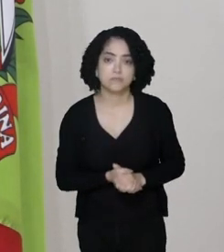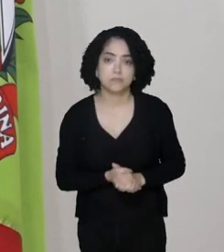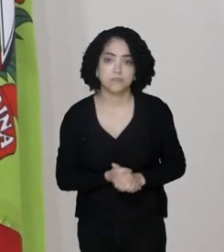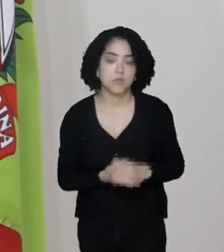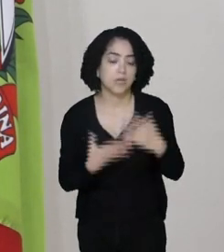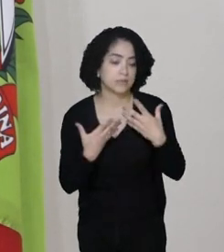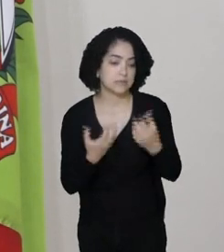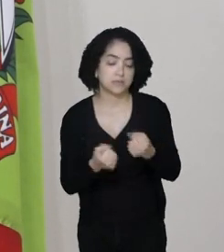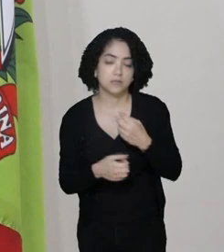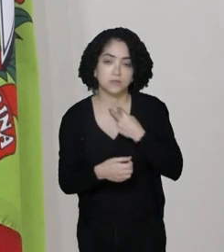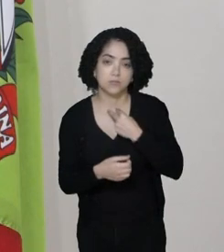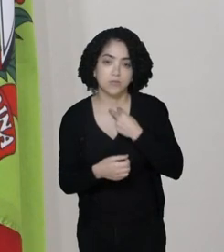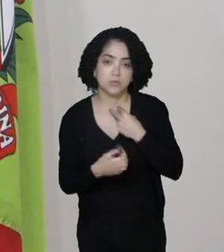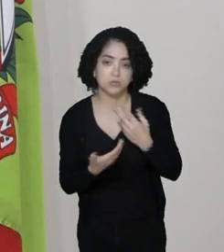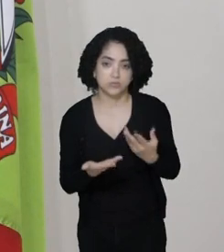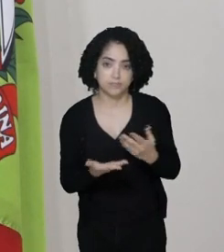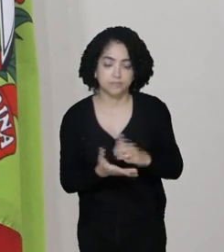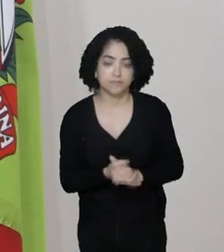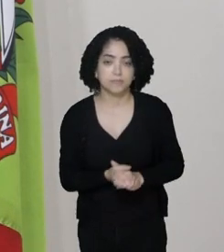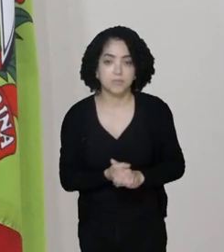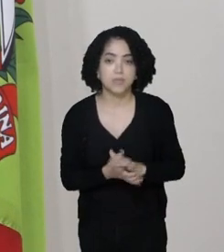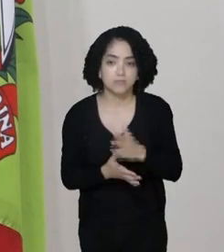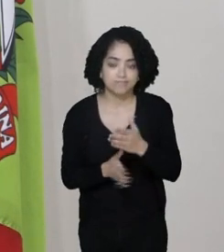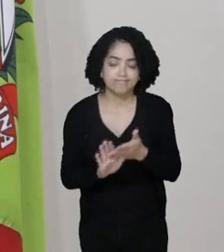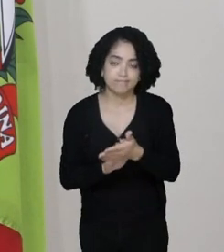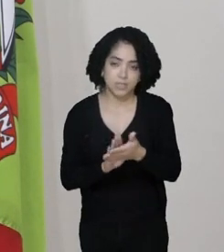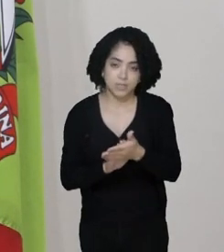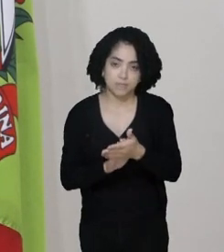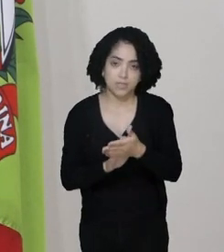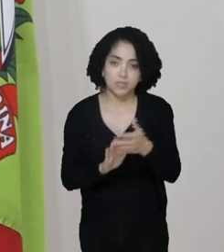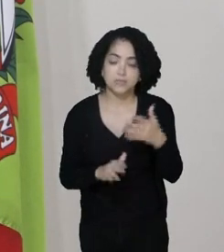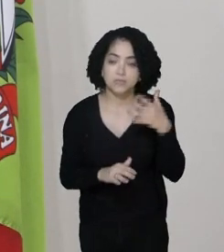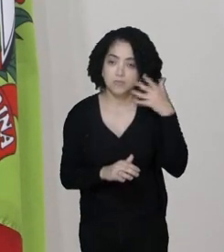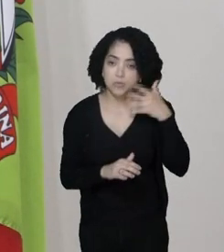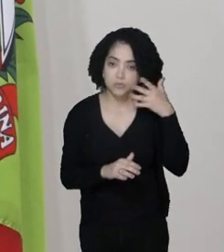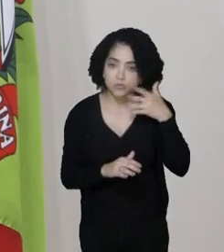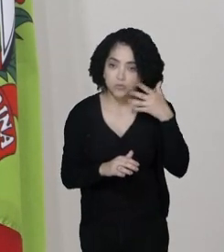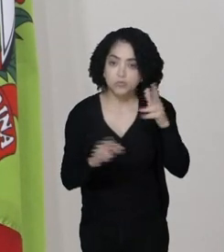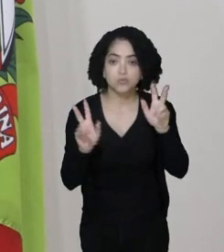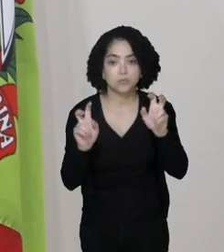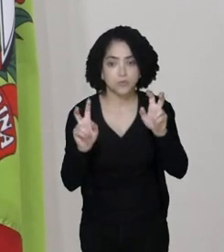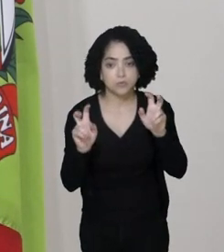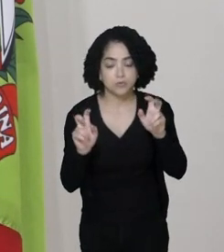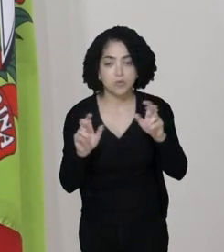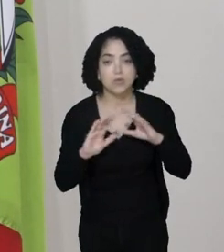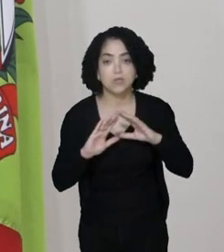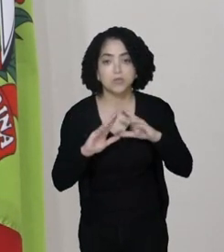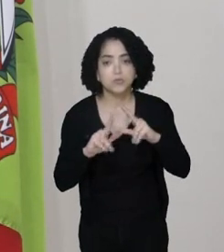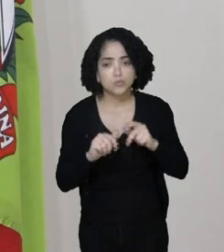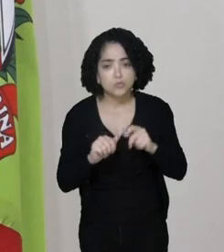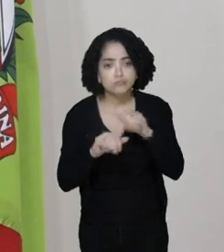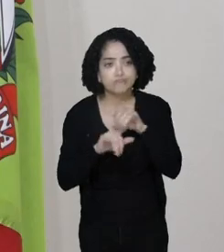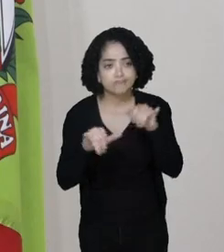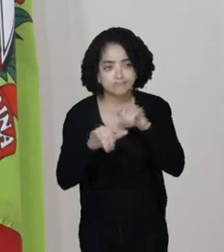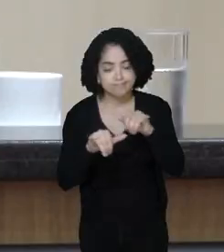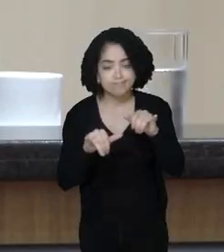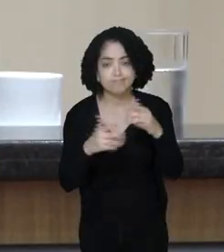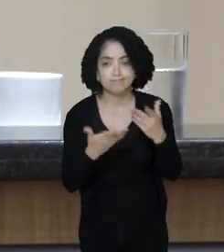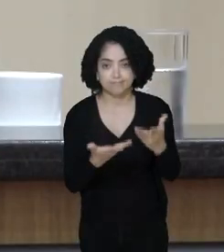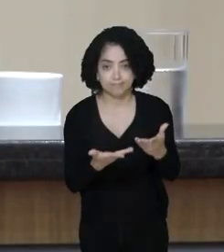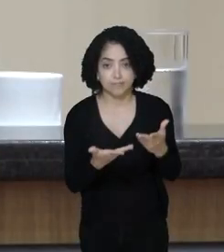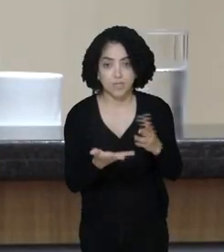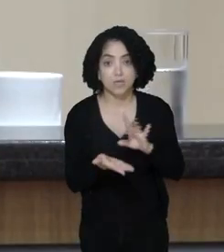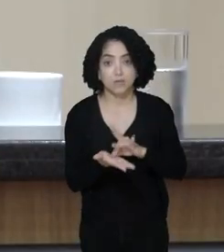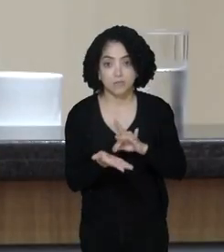aceitar. Padre Renato, parabéns pela informação esclarecedora para toda a comunidade, sociedade catarinense. de